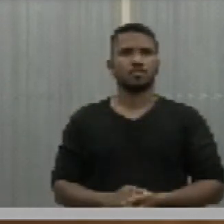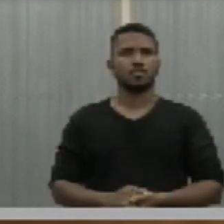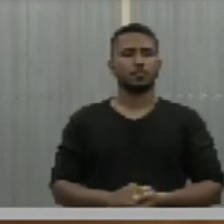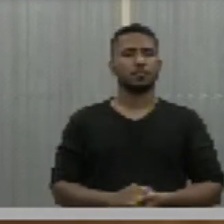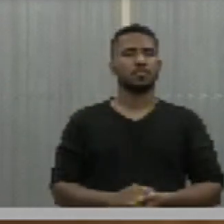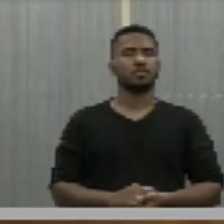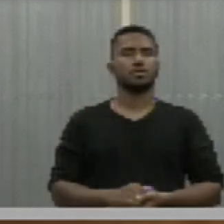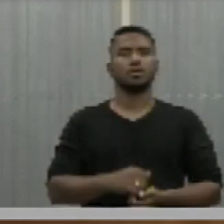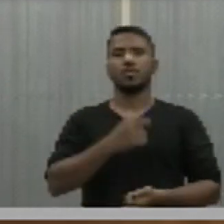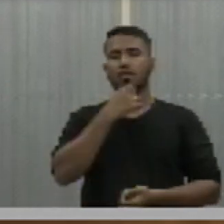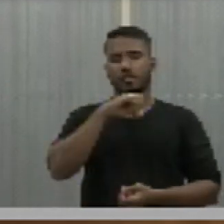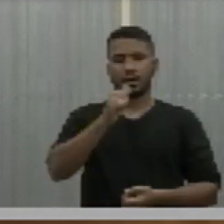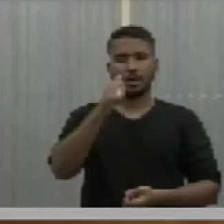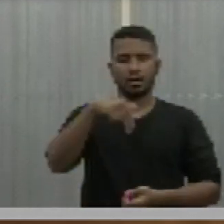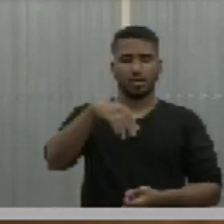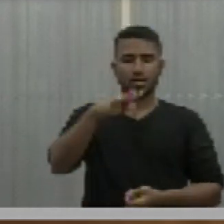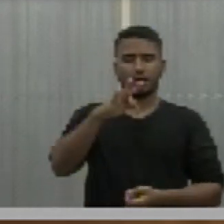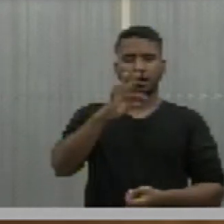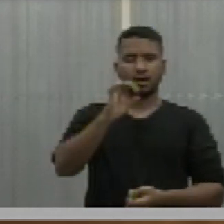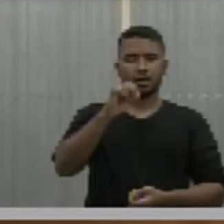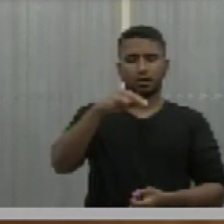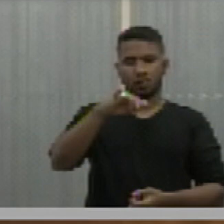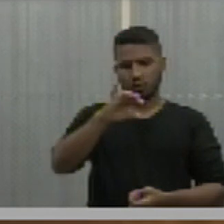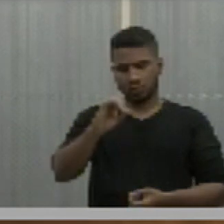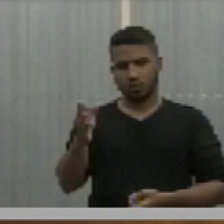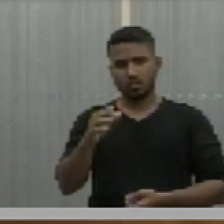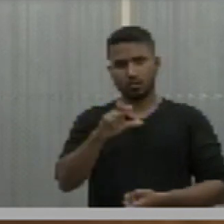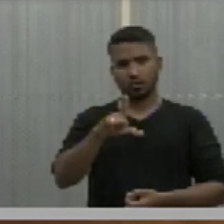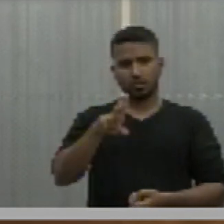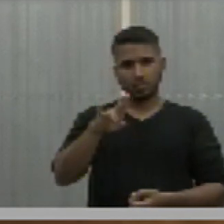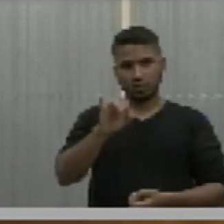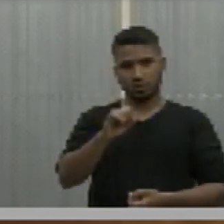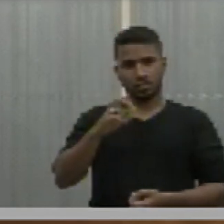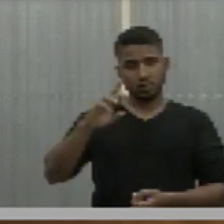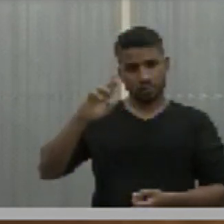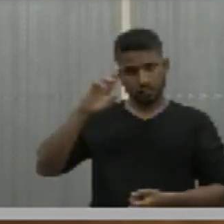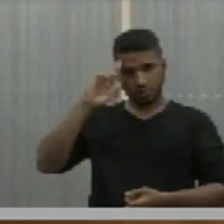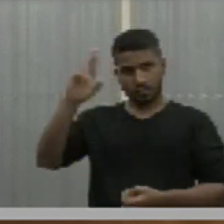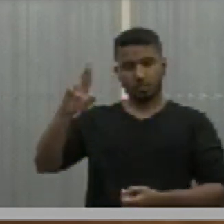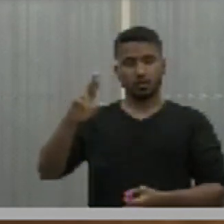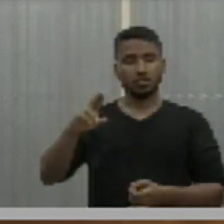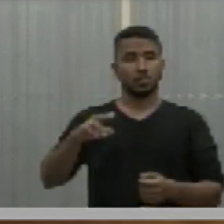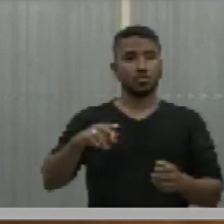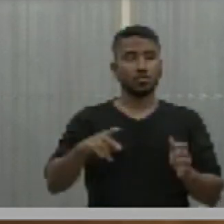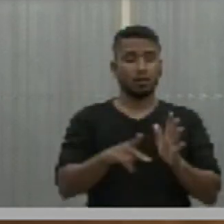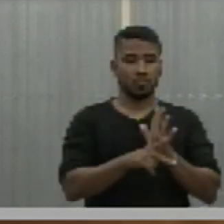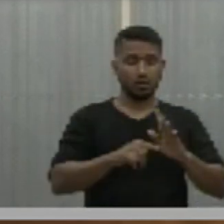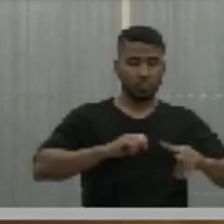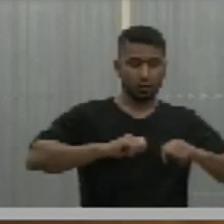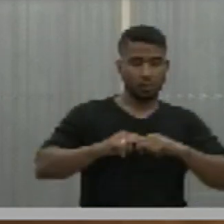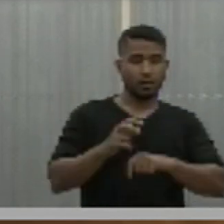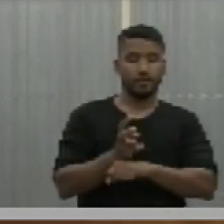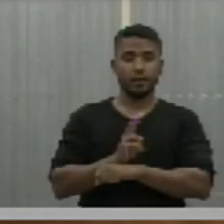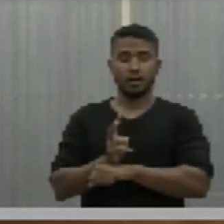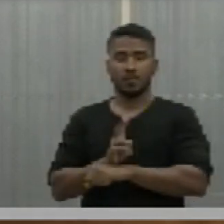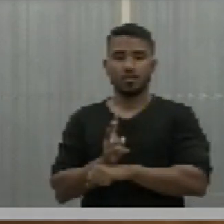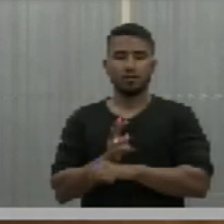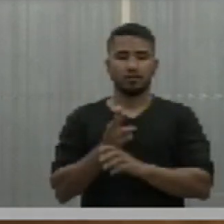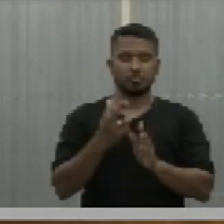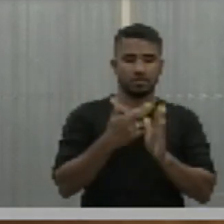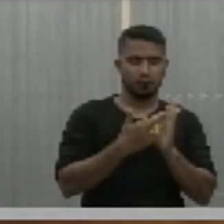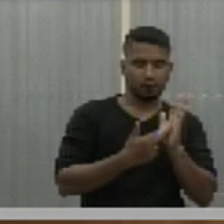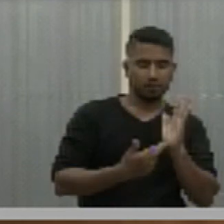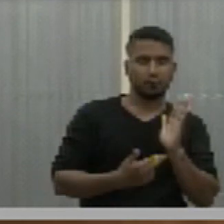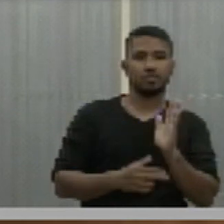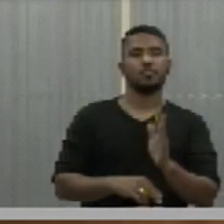a CESAP, Antônio Luiz Soares Santos, diretoria de unidade, controle, avaliação, regulação